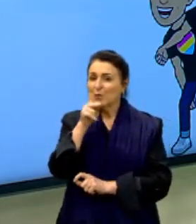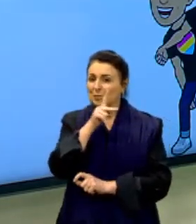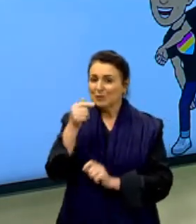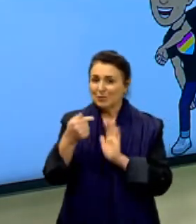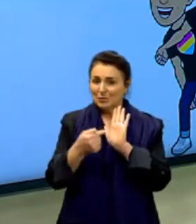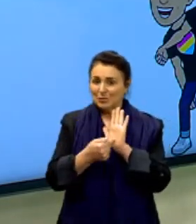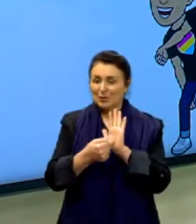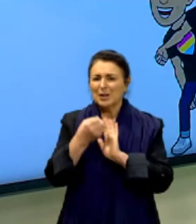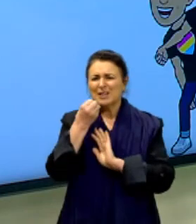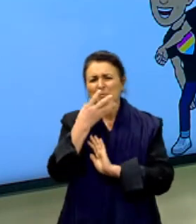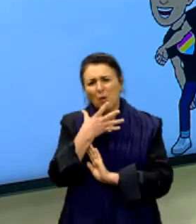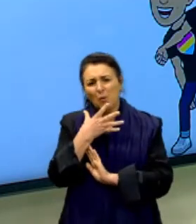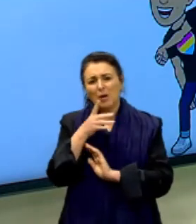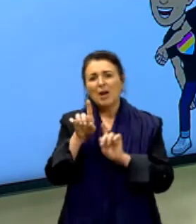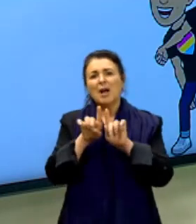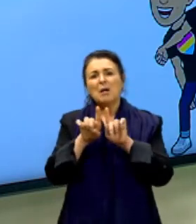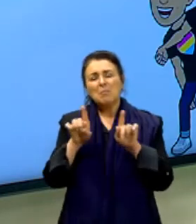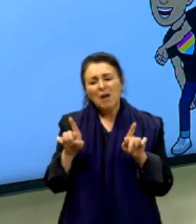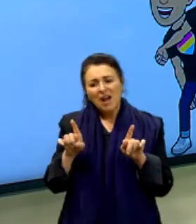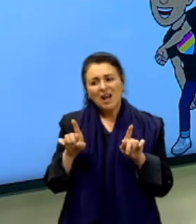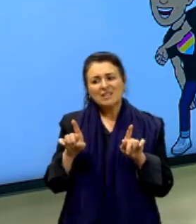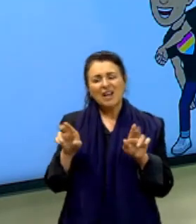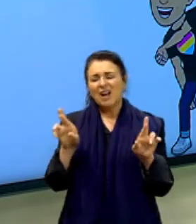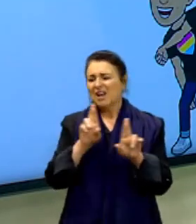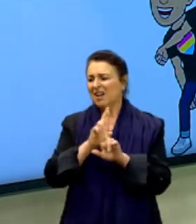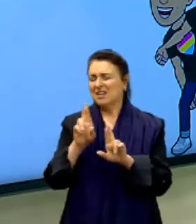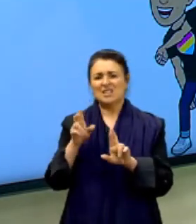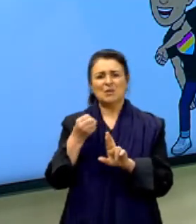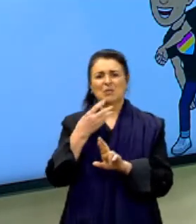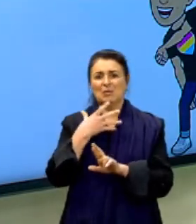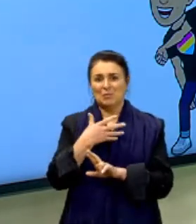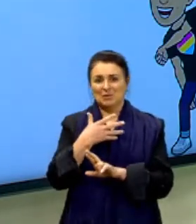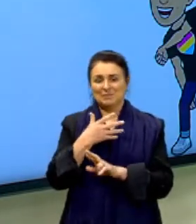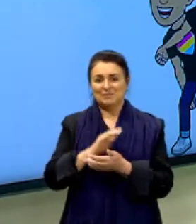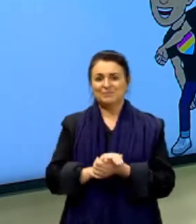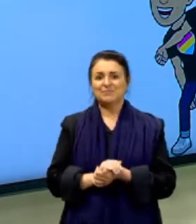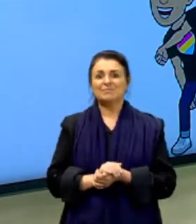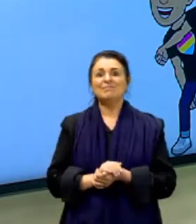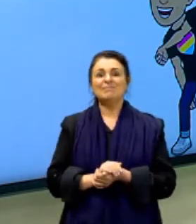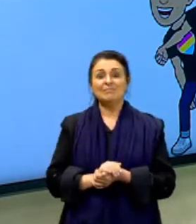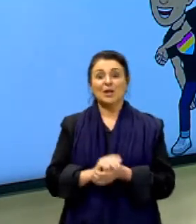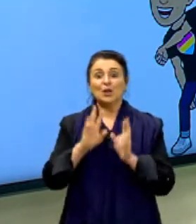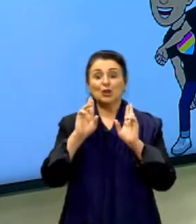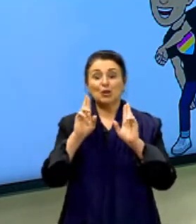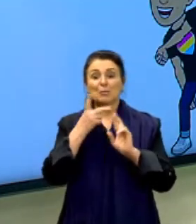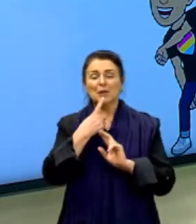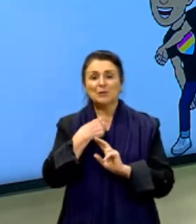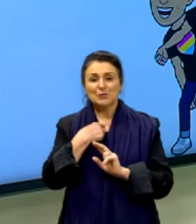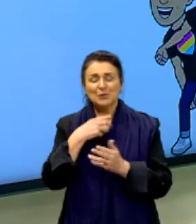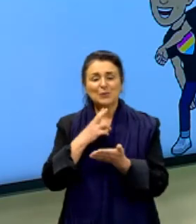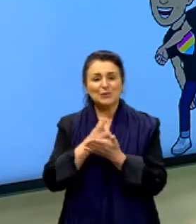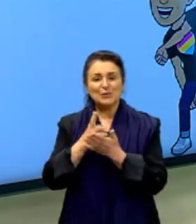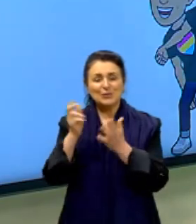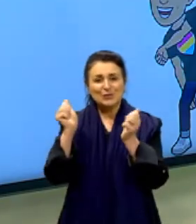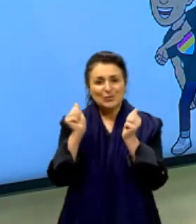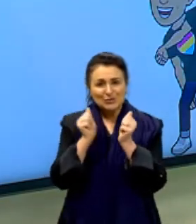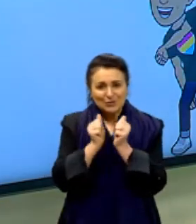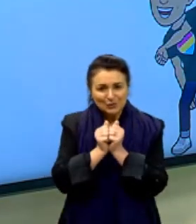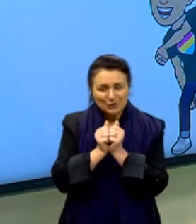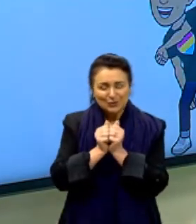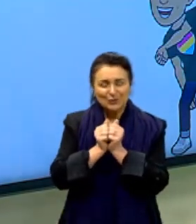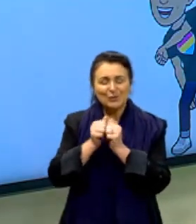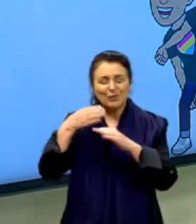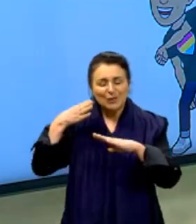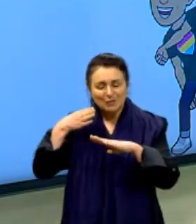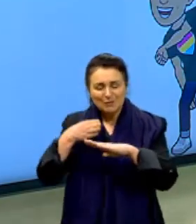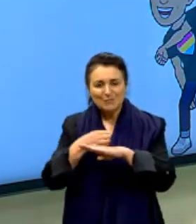que está bom, mas ela não faz uma relação legal. Beleza, galera? Espero que tenham gostado, continuem conosco e vamos rumo